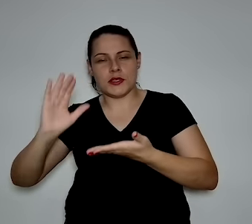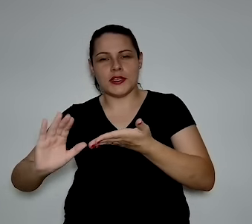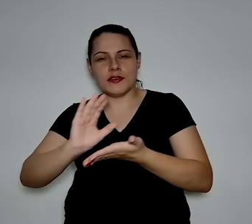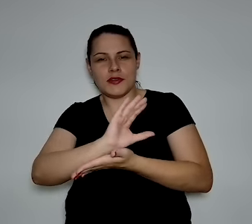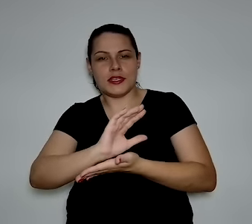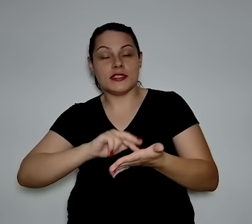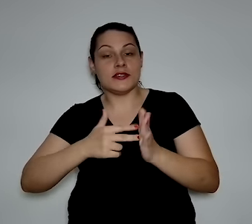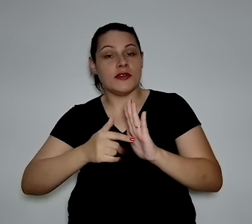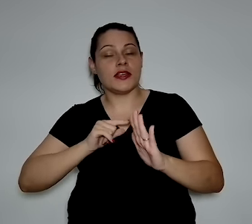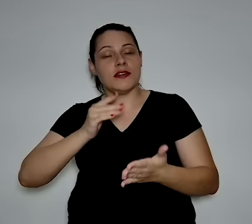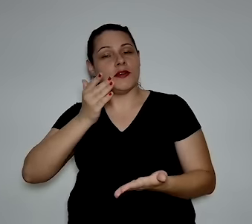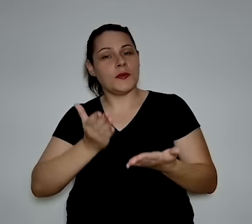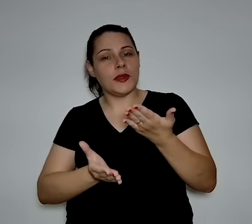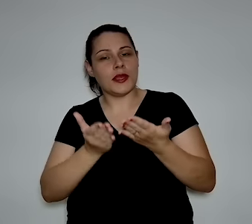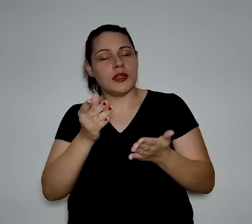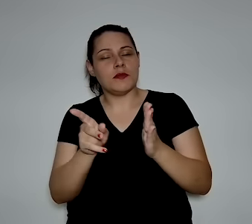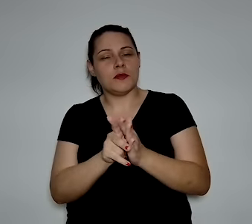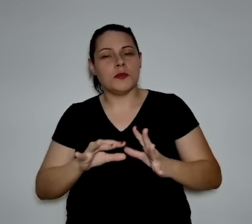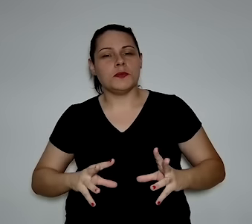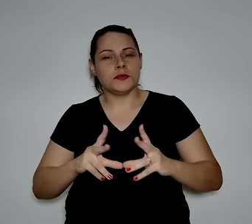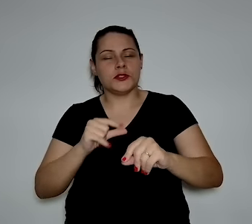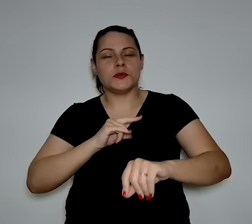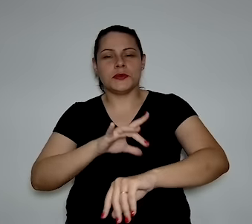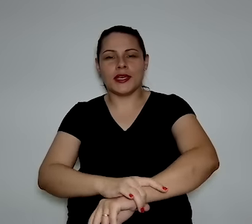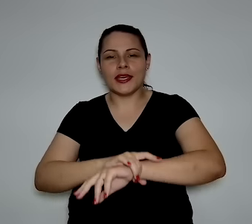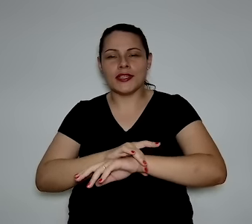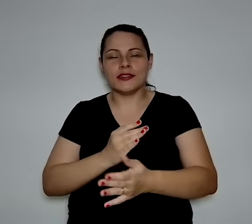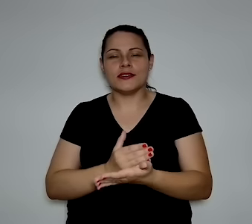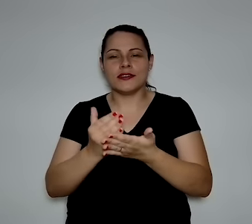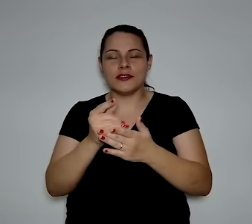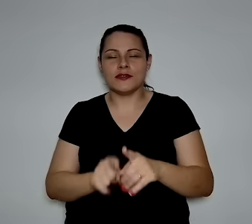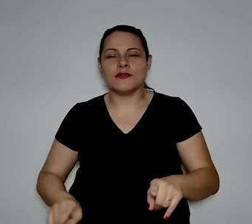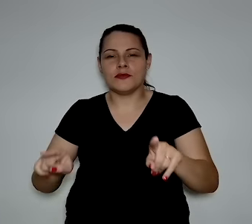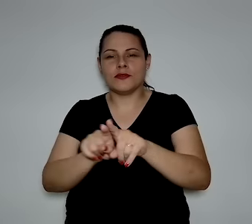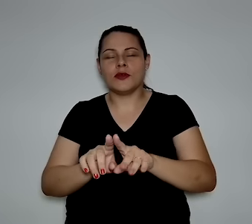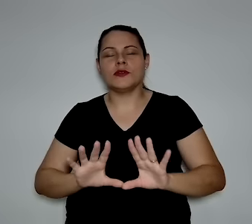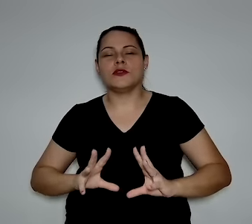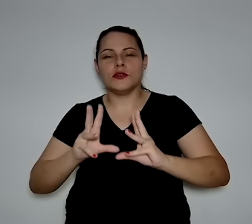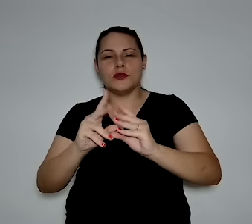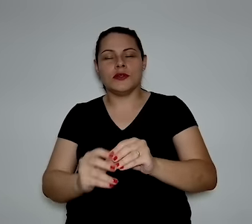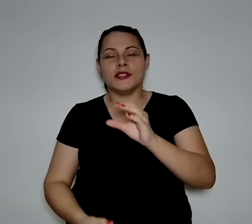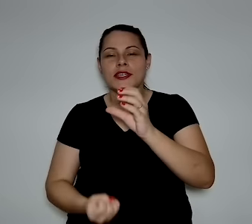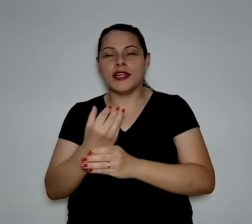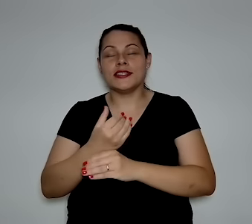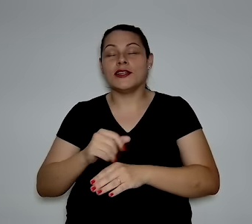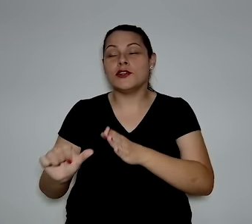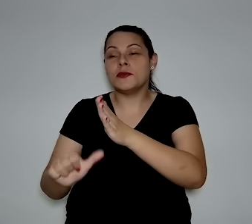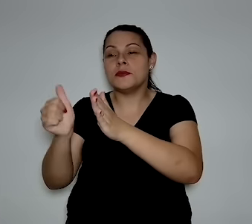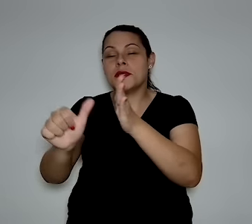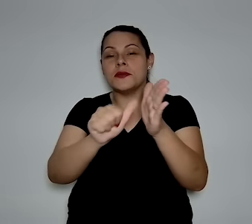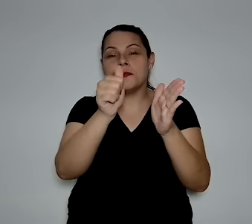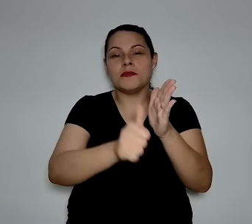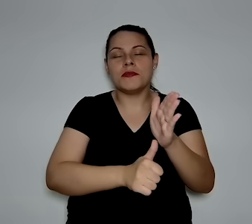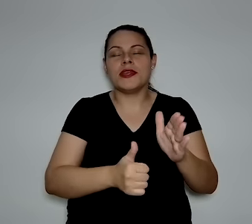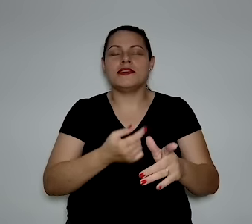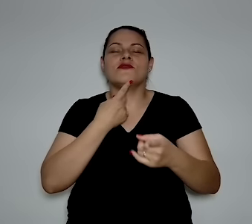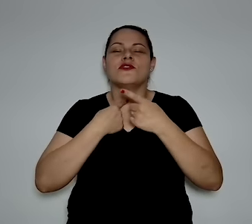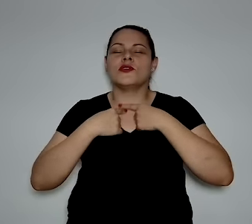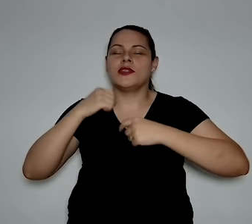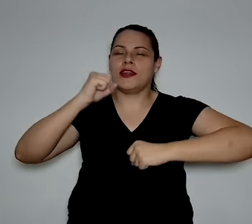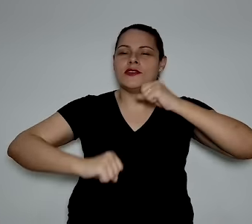Ou seja, você tem uma harmonização da garantia de origem dos certificados, a criação dessas primeiras demandas